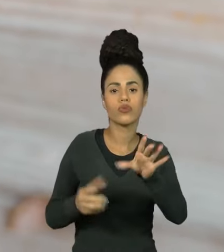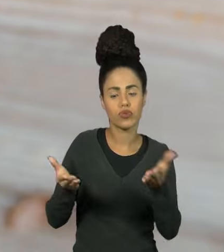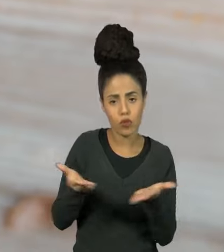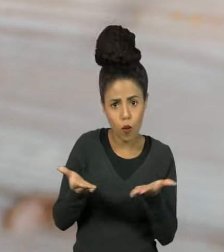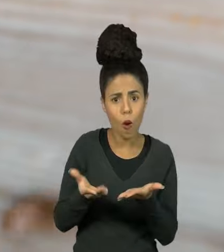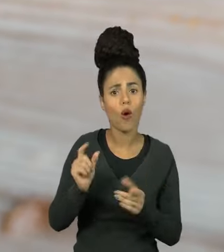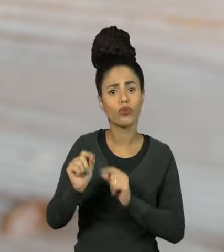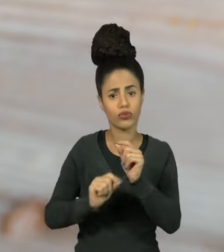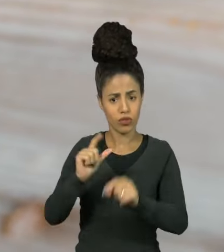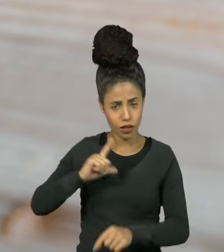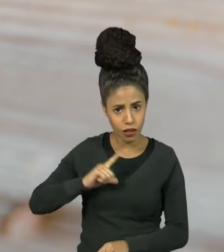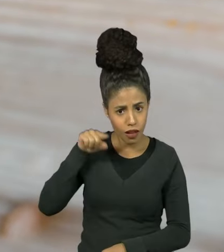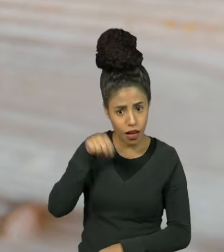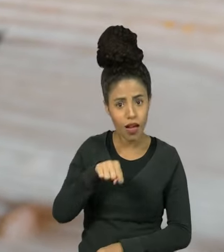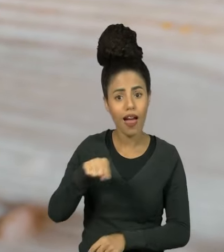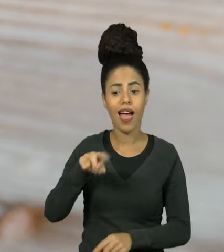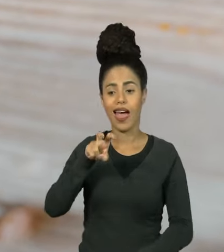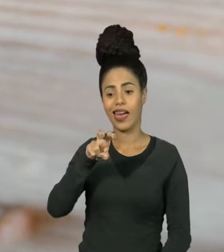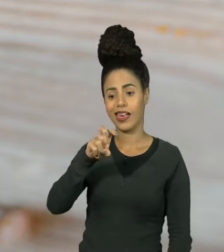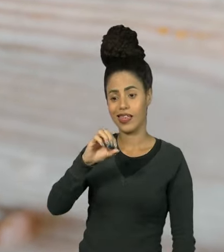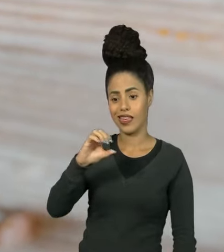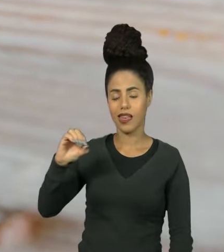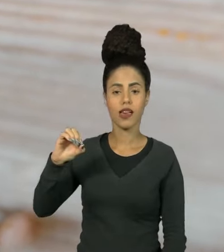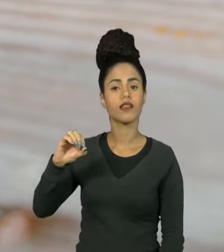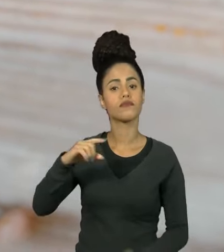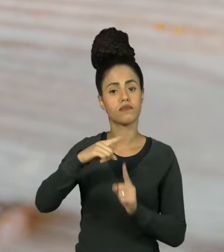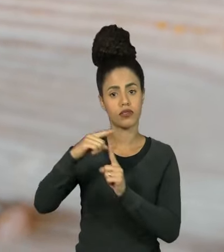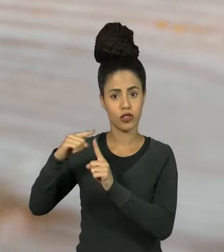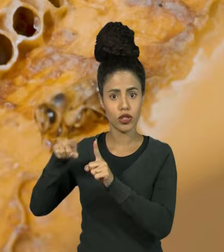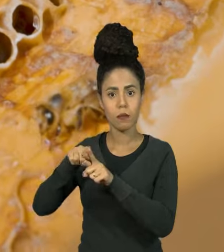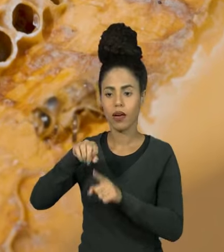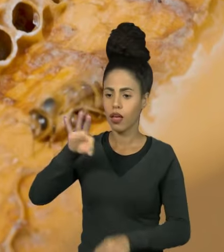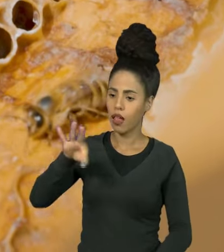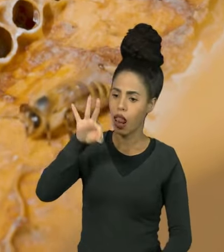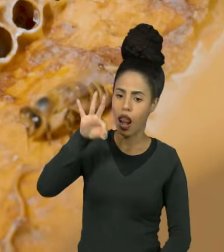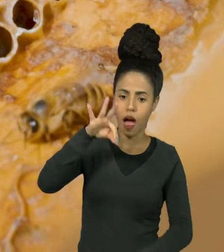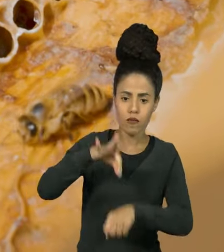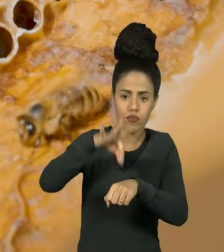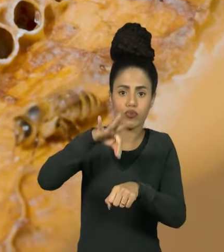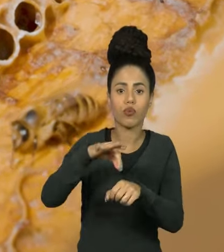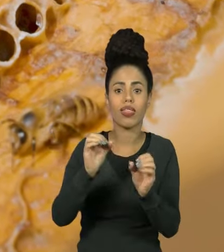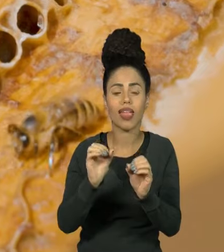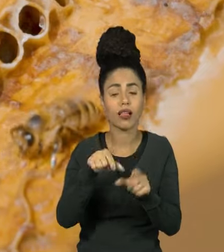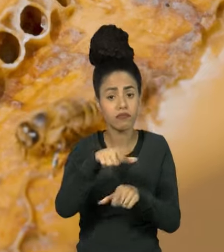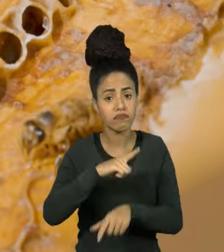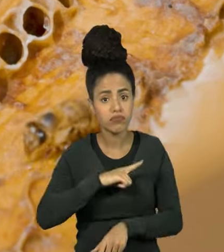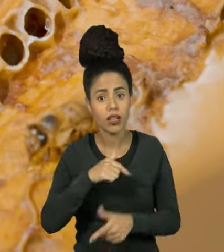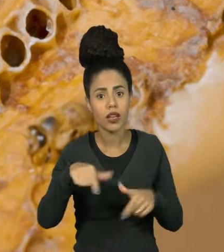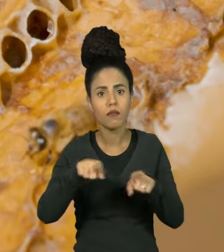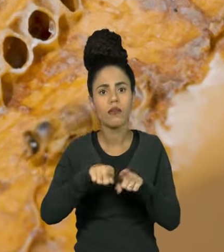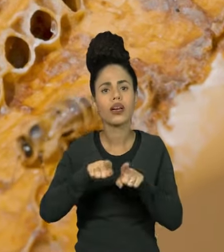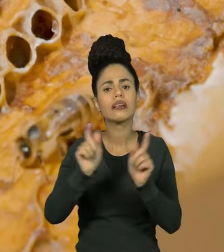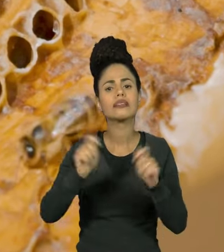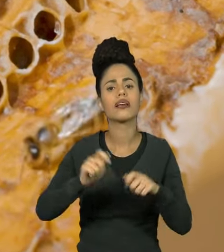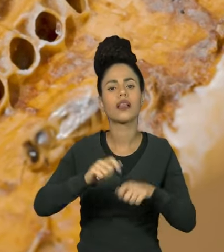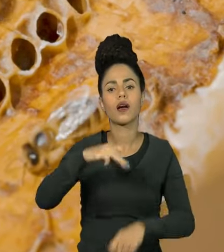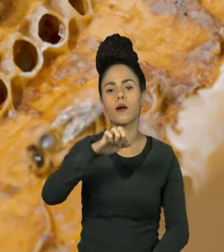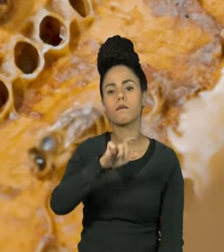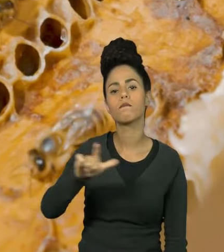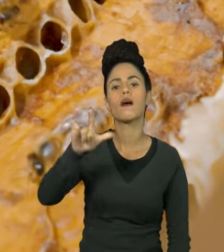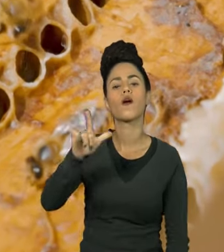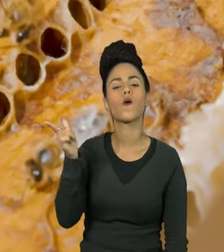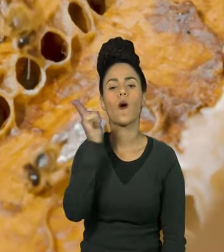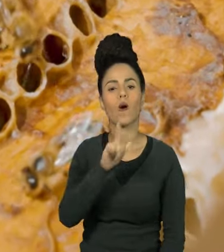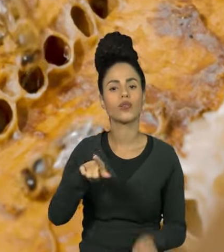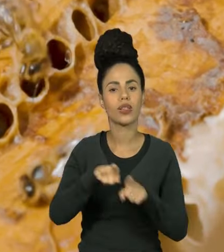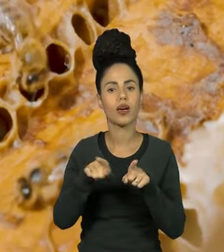melíferas, além das 500 espécies de abelhas sem ferrão, são capazes de produzir essa substância adocicada